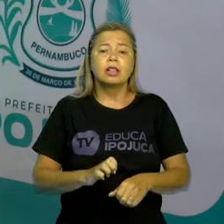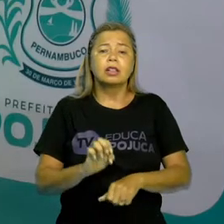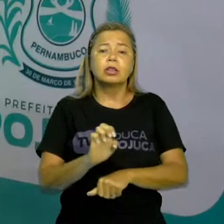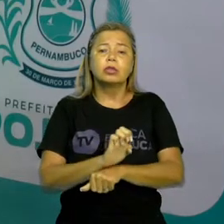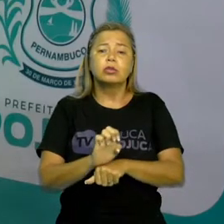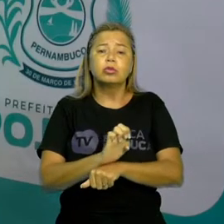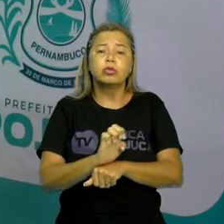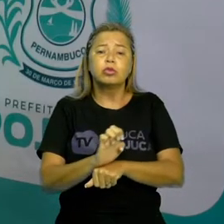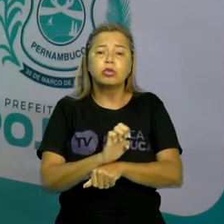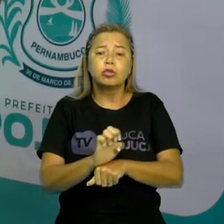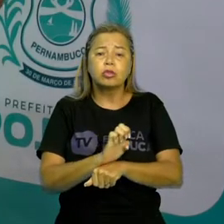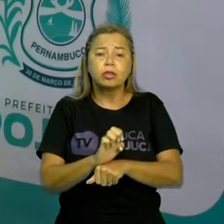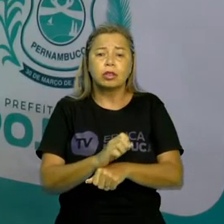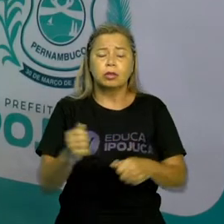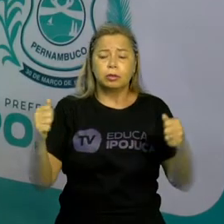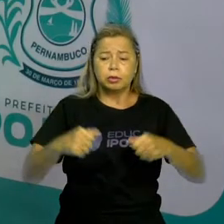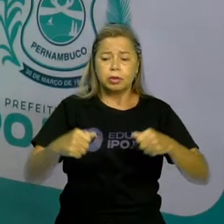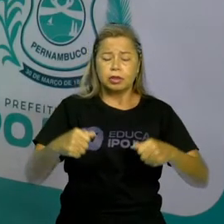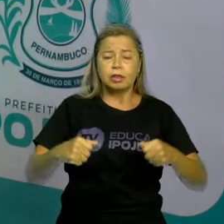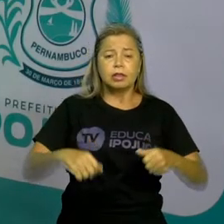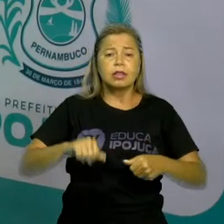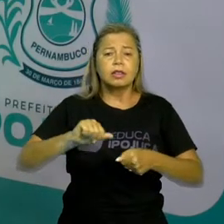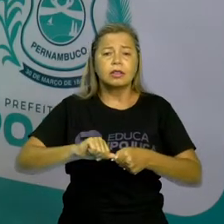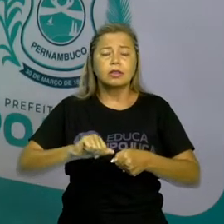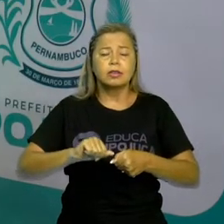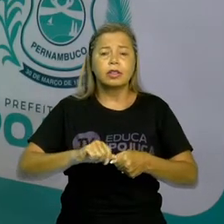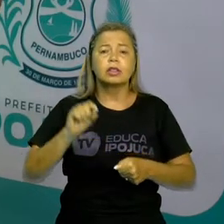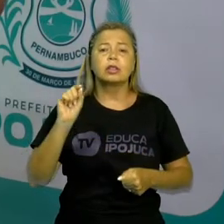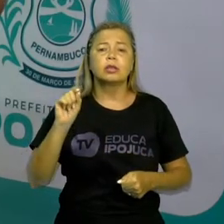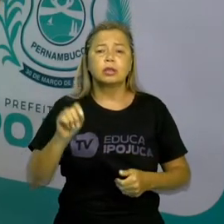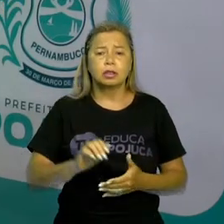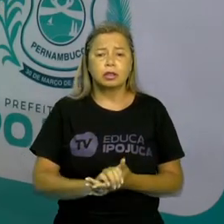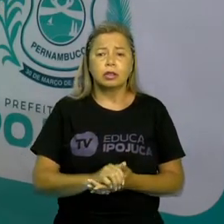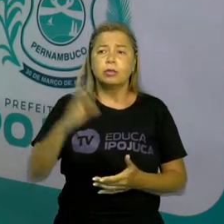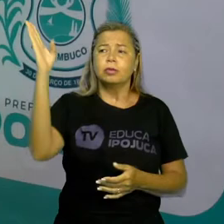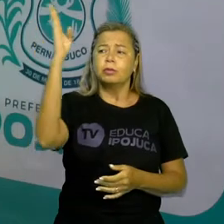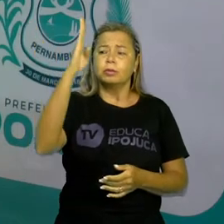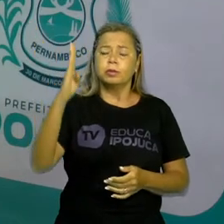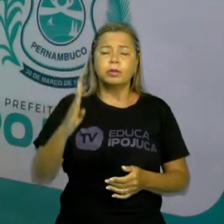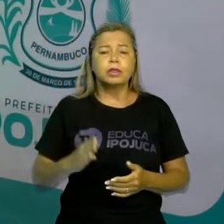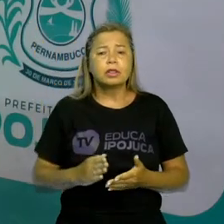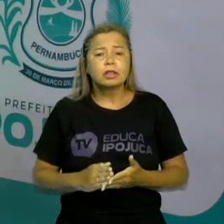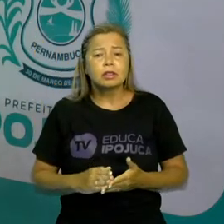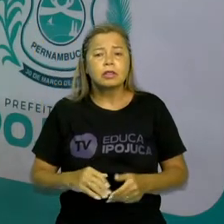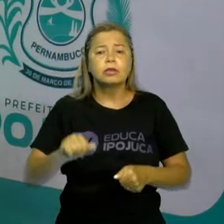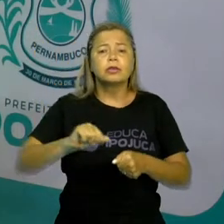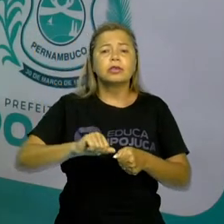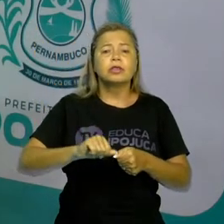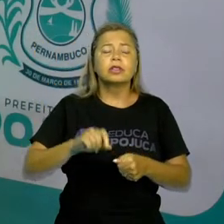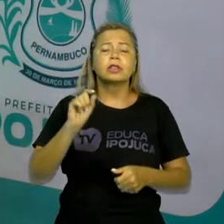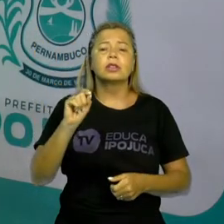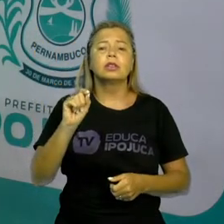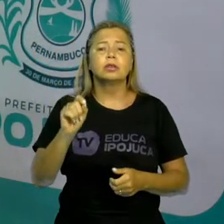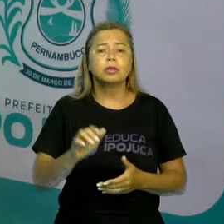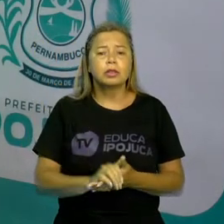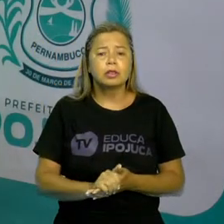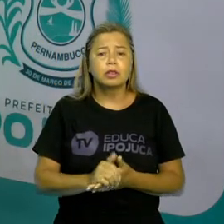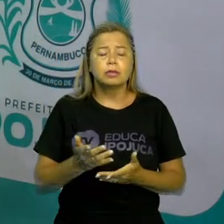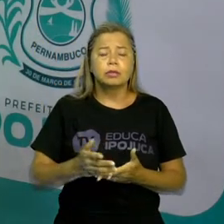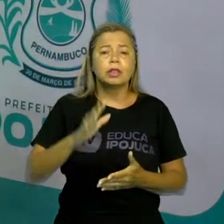paisagens naturais? Qual é o papel do nosso país nisso? Para que as paisagens sejam